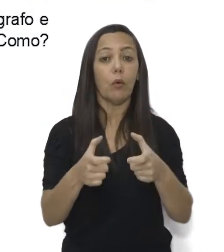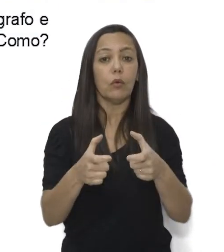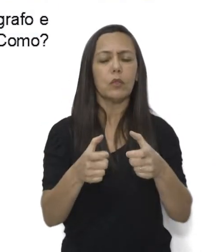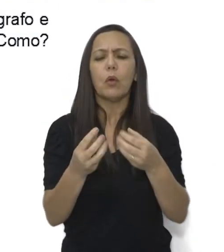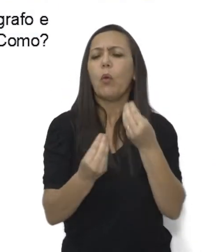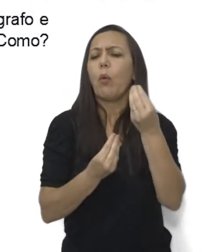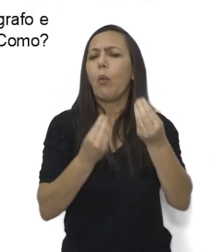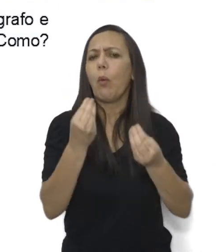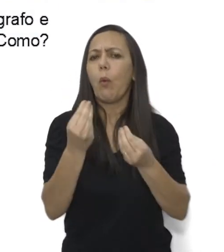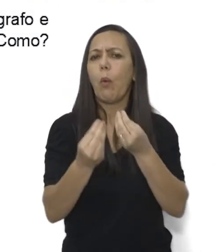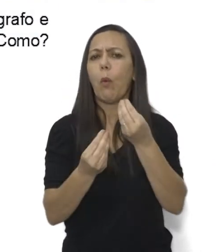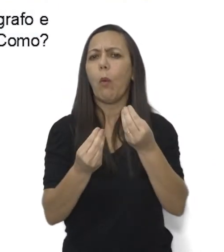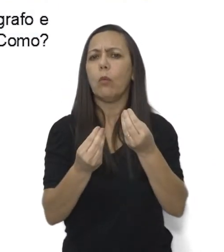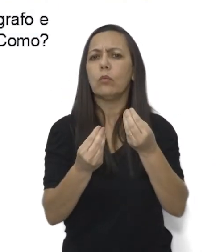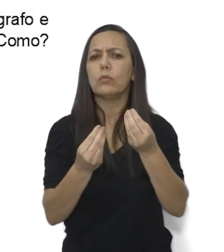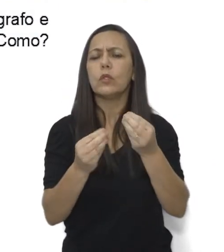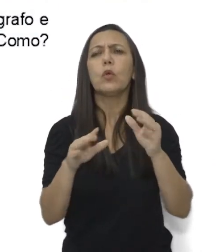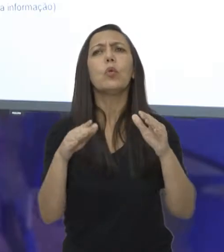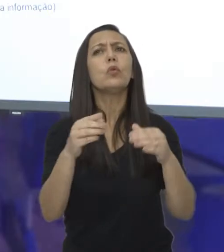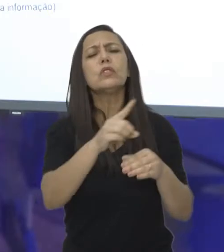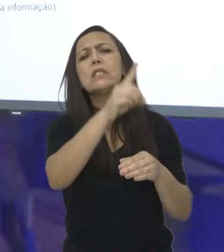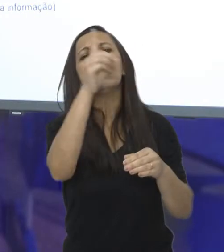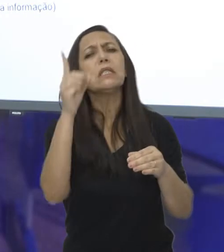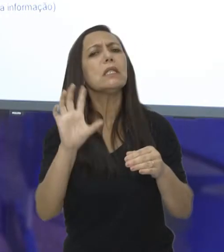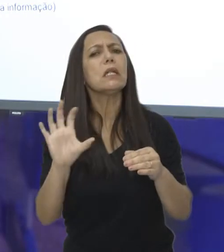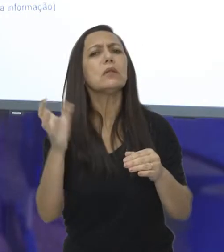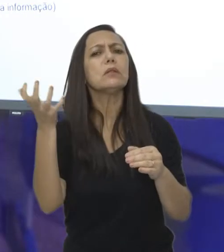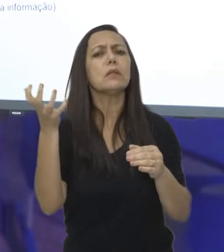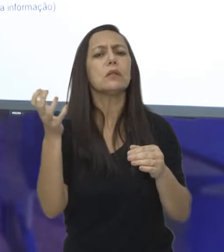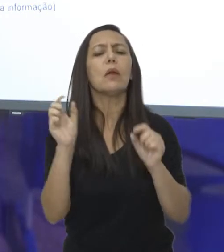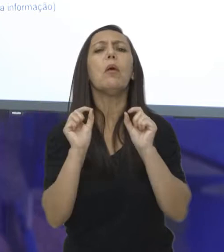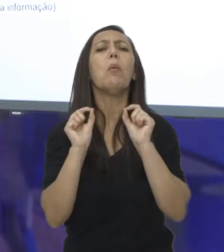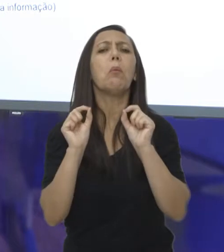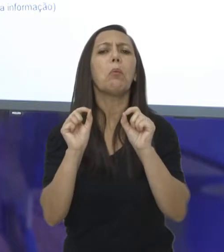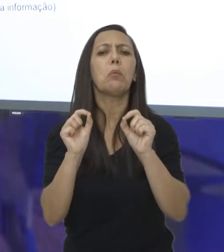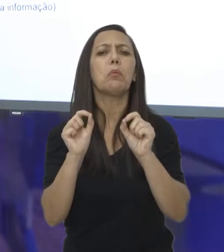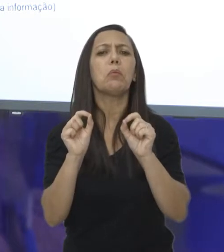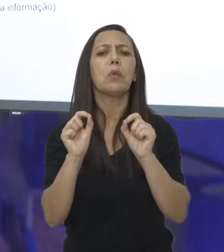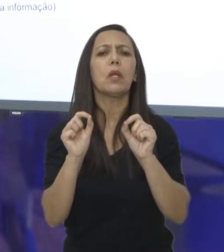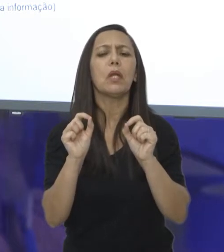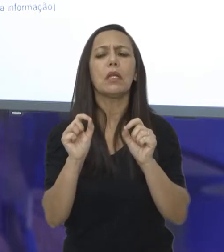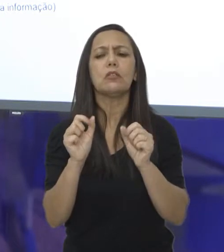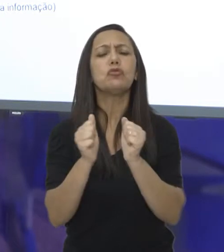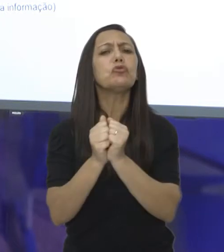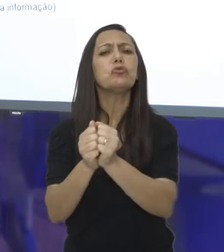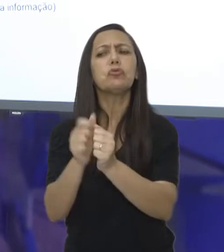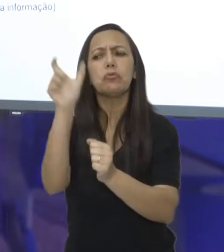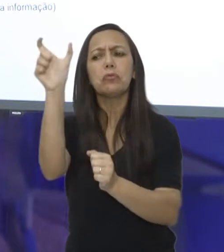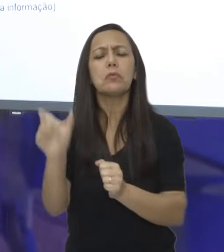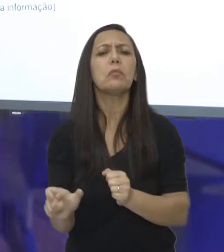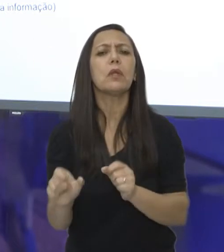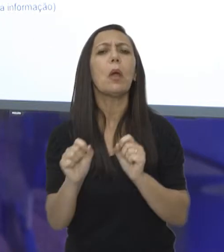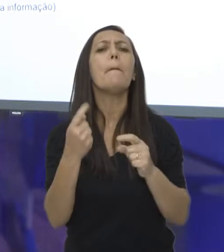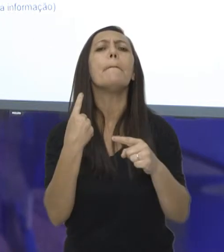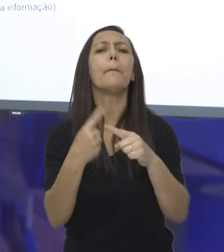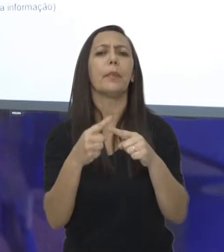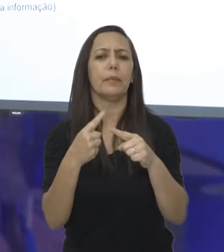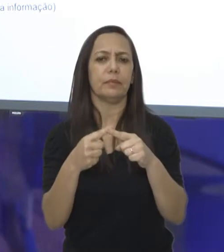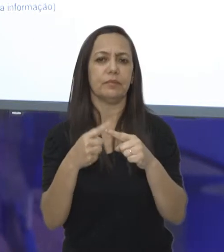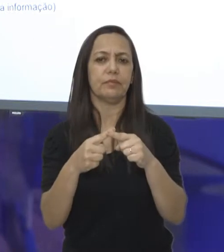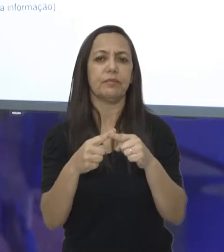como, quando, o que, com quem e por que.